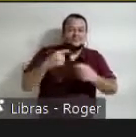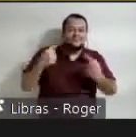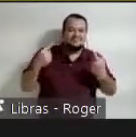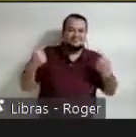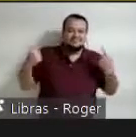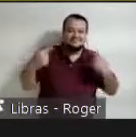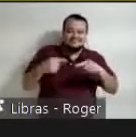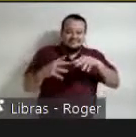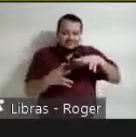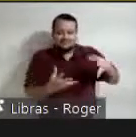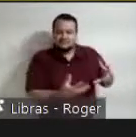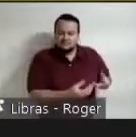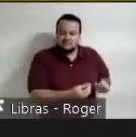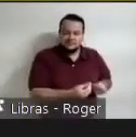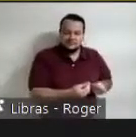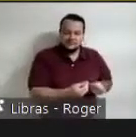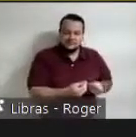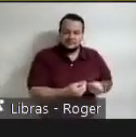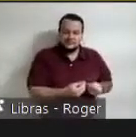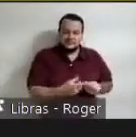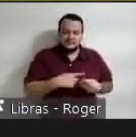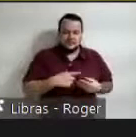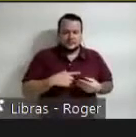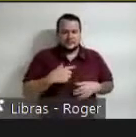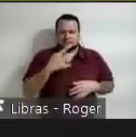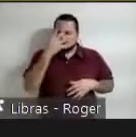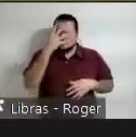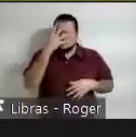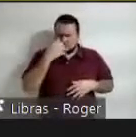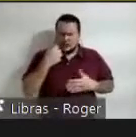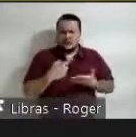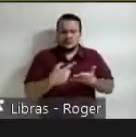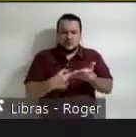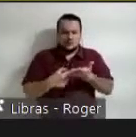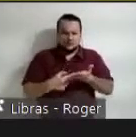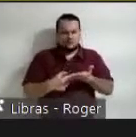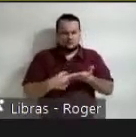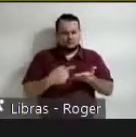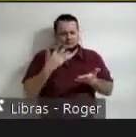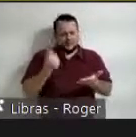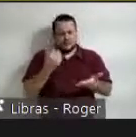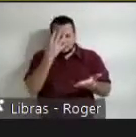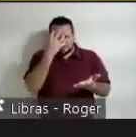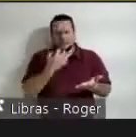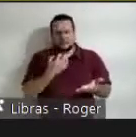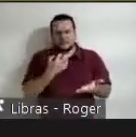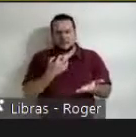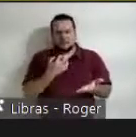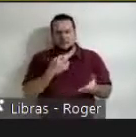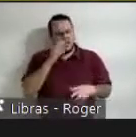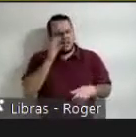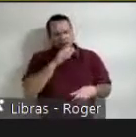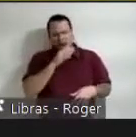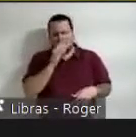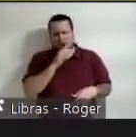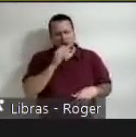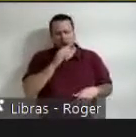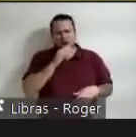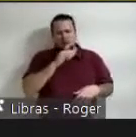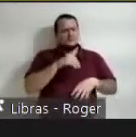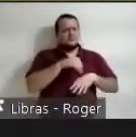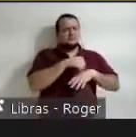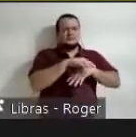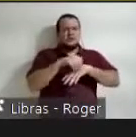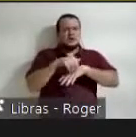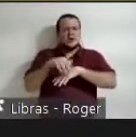invitação ao concurso e rapidamente descartamos todos os sistemas constructivos presentes desde hace tempo para o mercado tanto